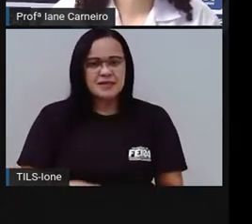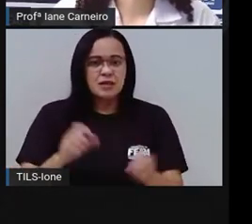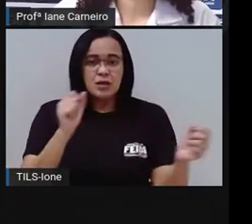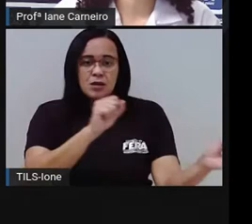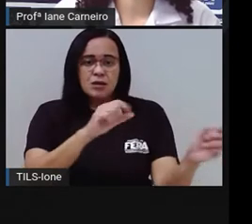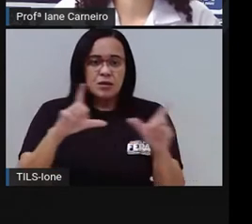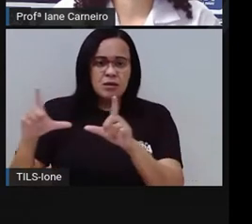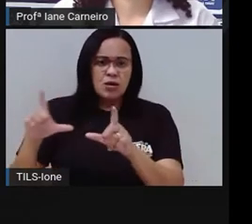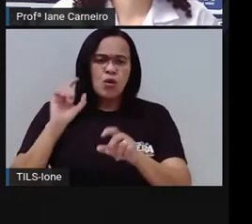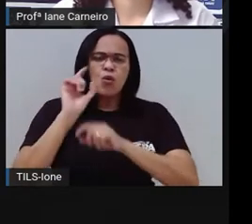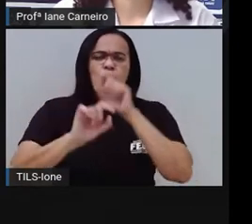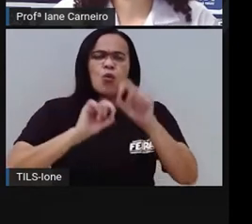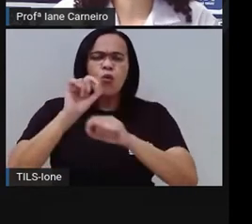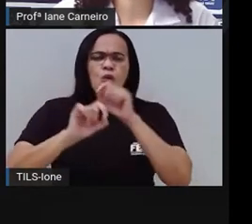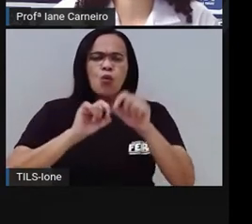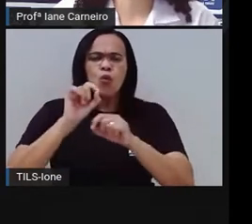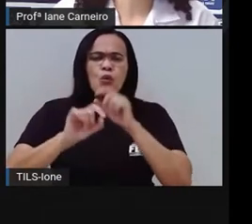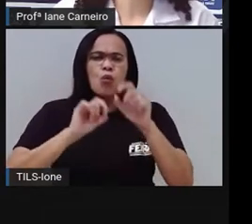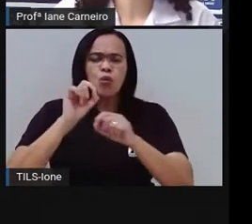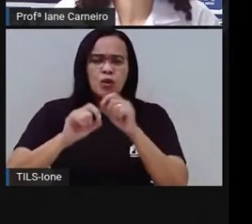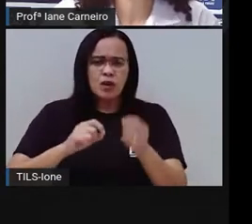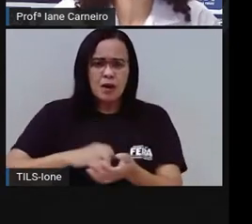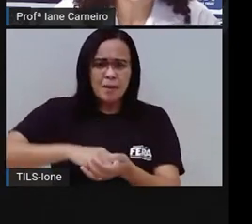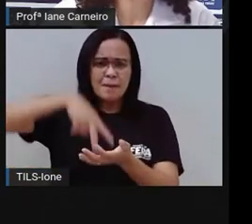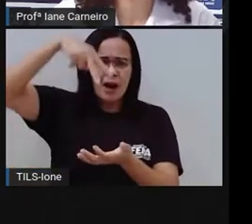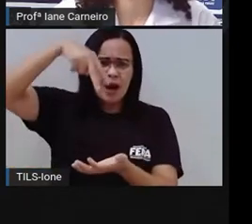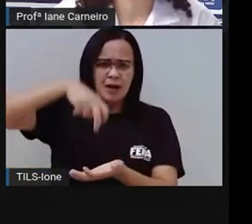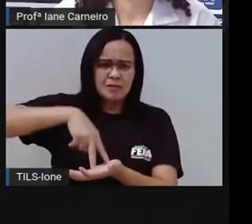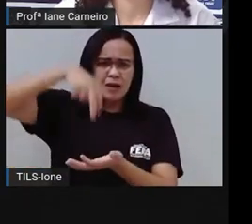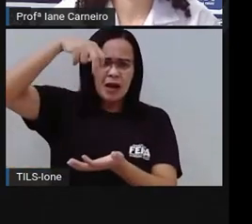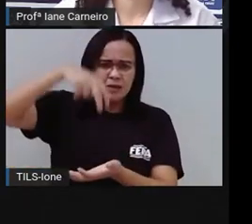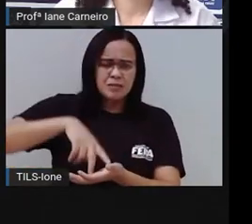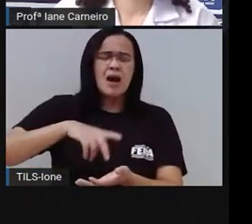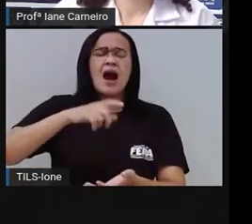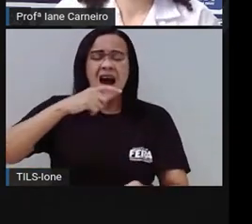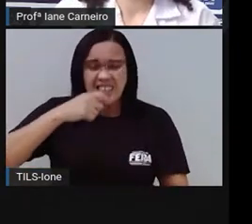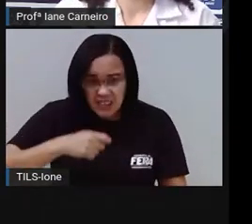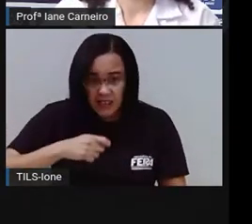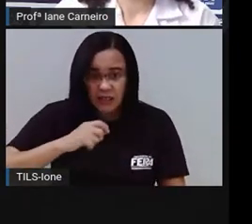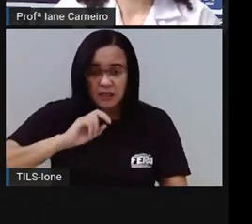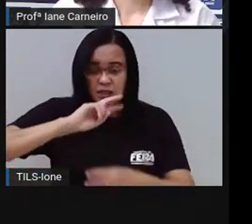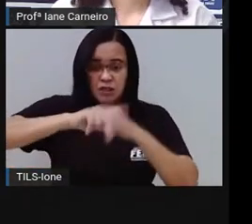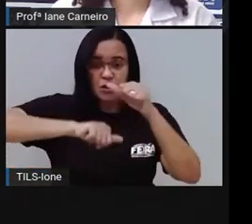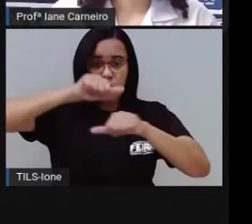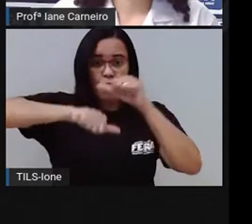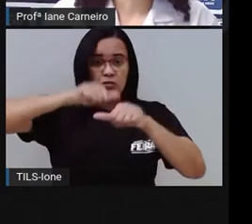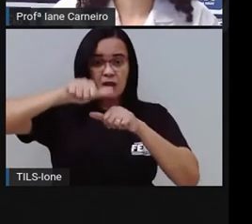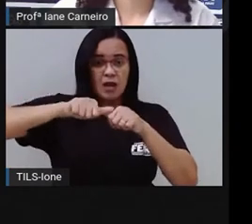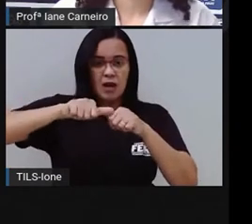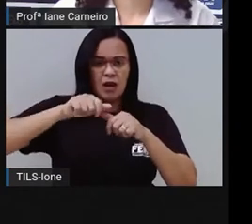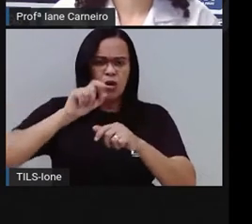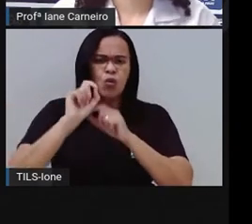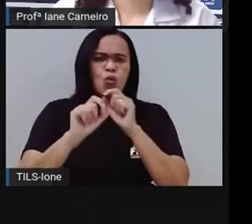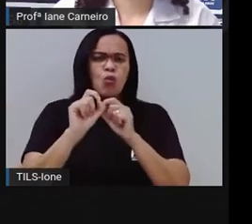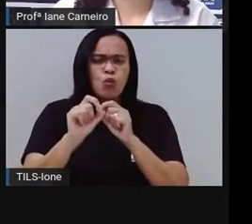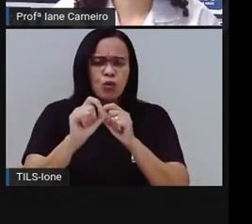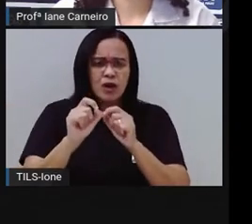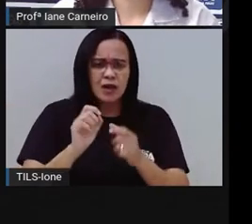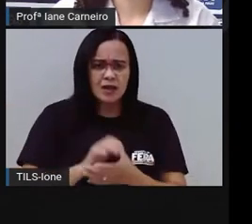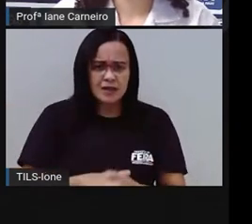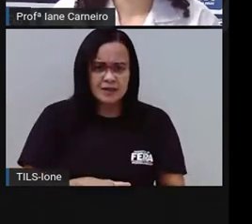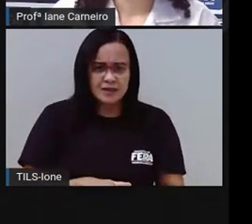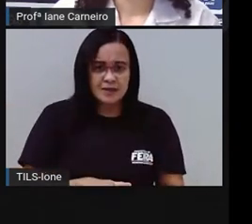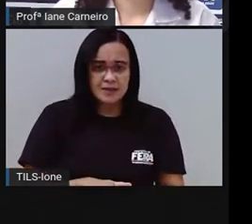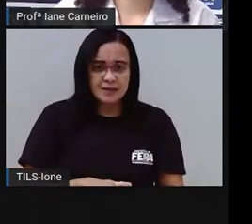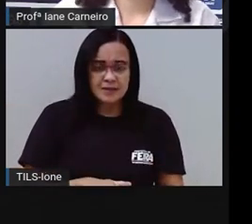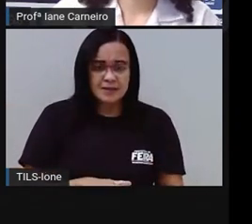Próximo. O que é que salta? Dá um espirro e vira pelo avesso. Ah, é uma delícia isso. Vocês sabem o que